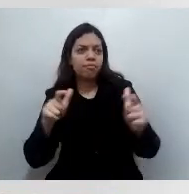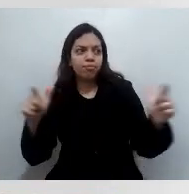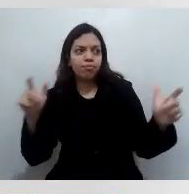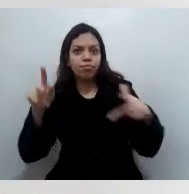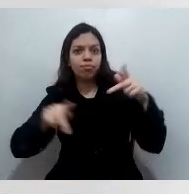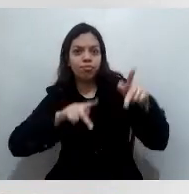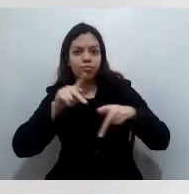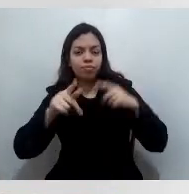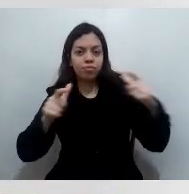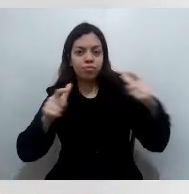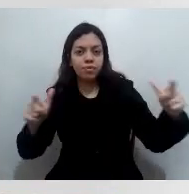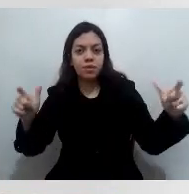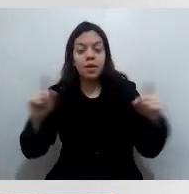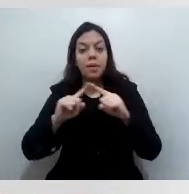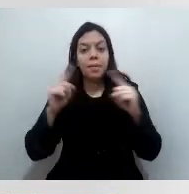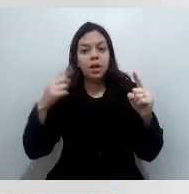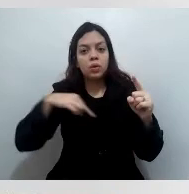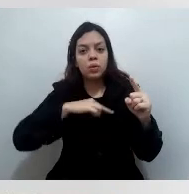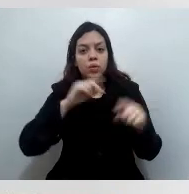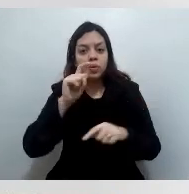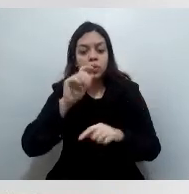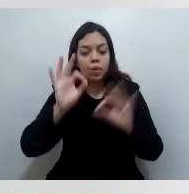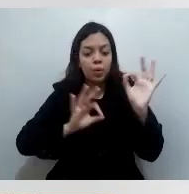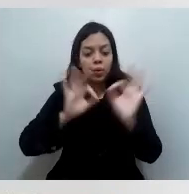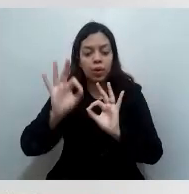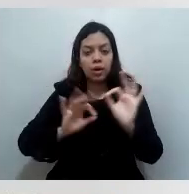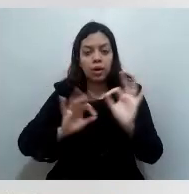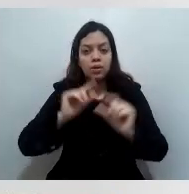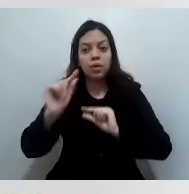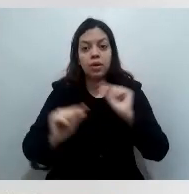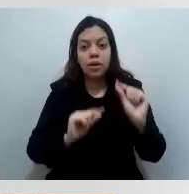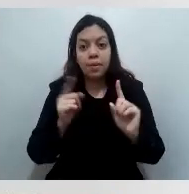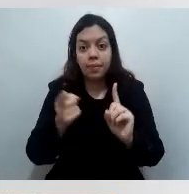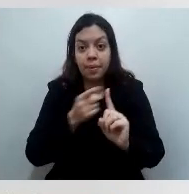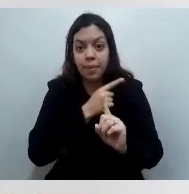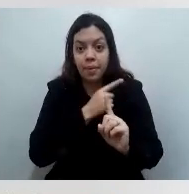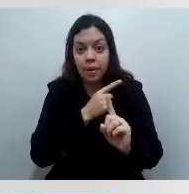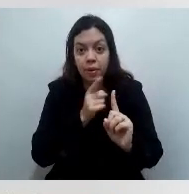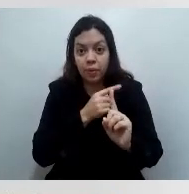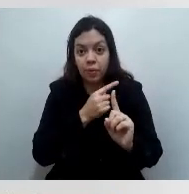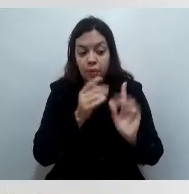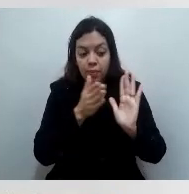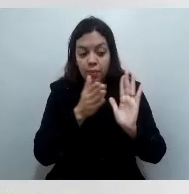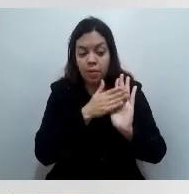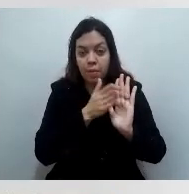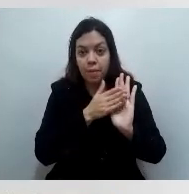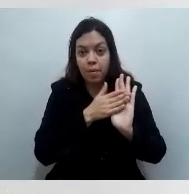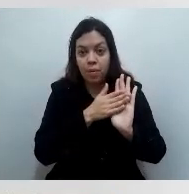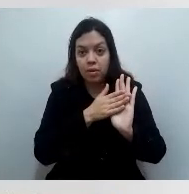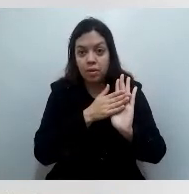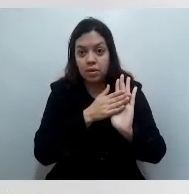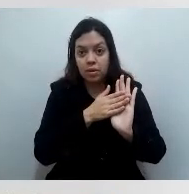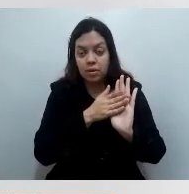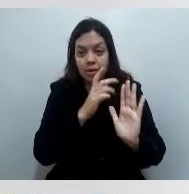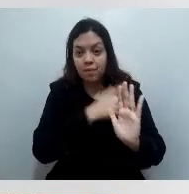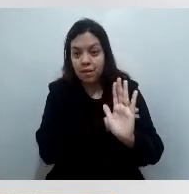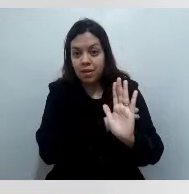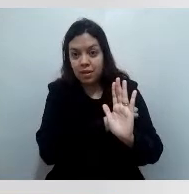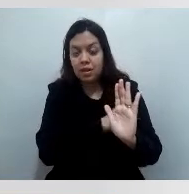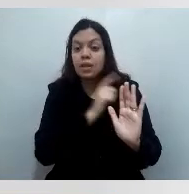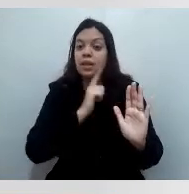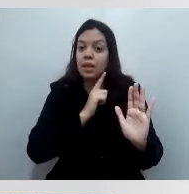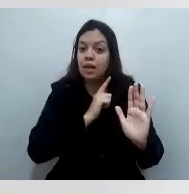Nós organizamos, primeiro, no plano estadual de vacinação, tem um anexo que